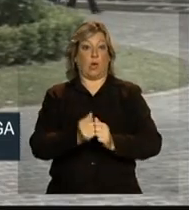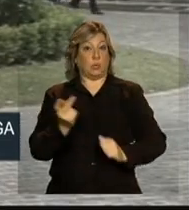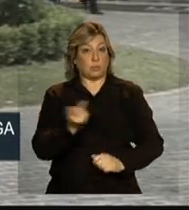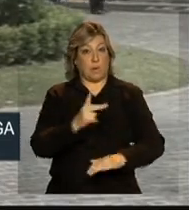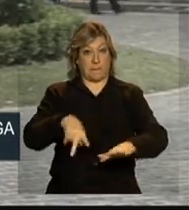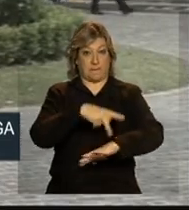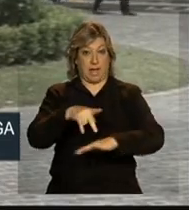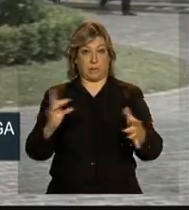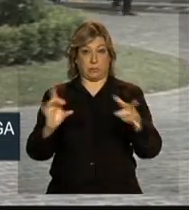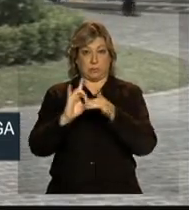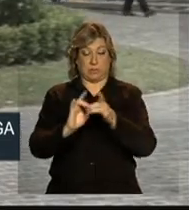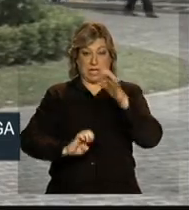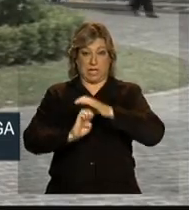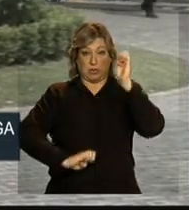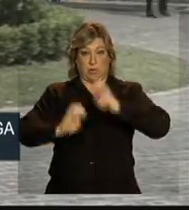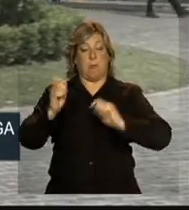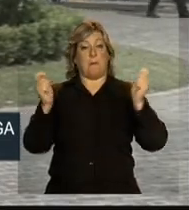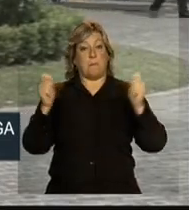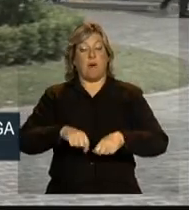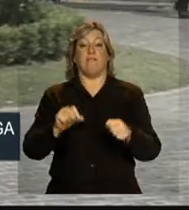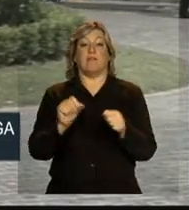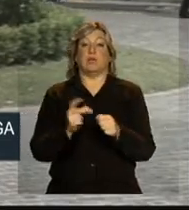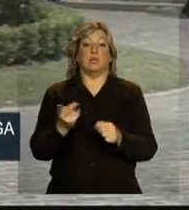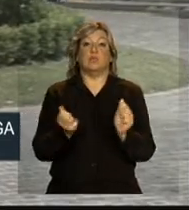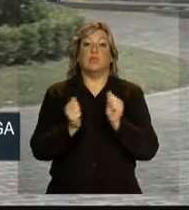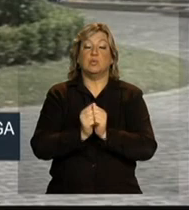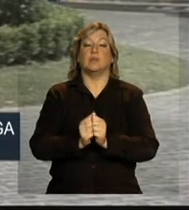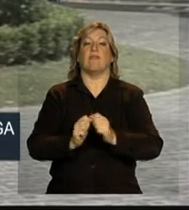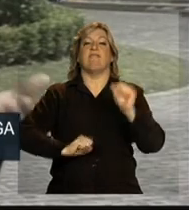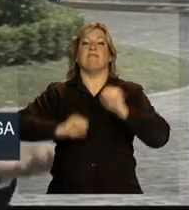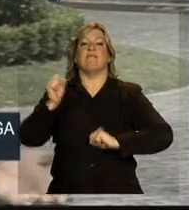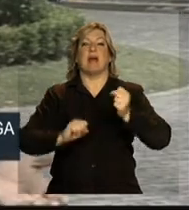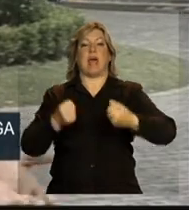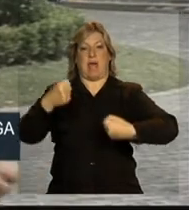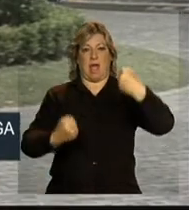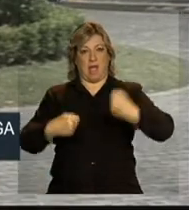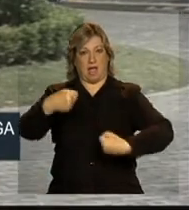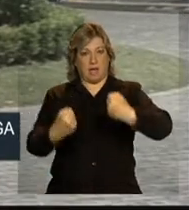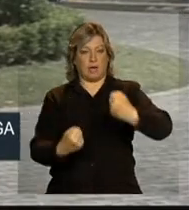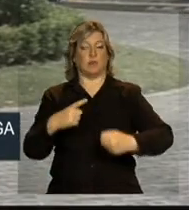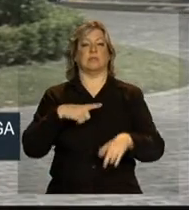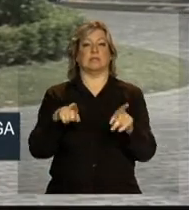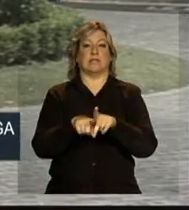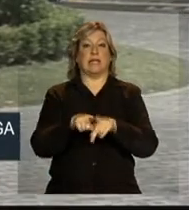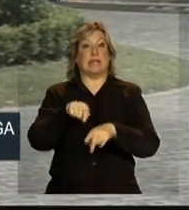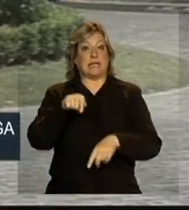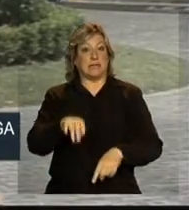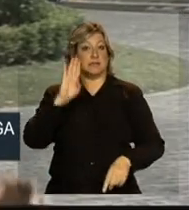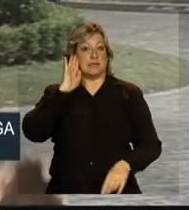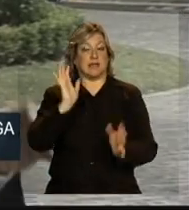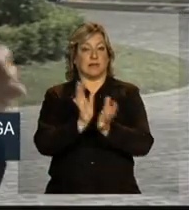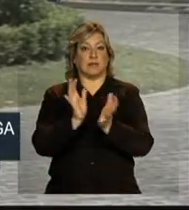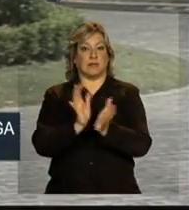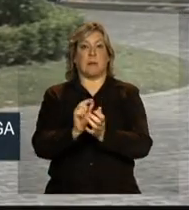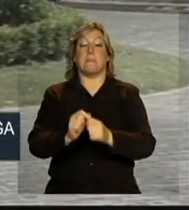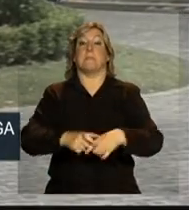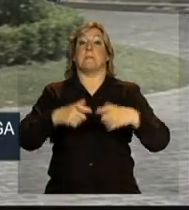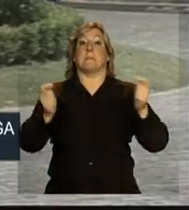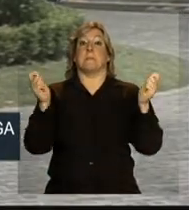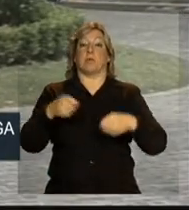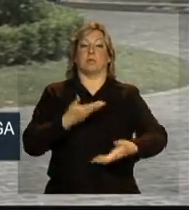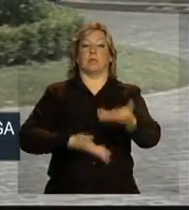dois países podem, por exemplo, produzir juntos veículos. O ramo automobilístico é um dos que apresenta maior